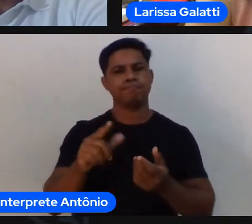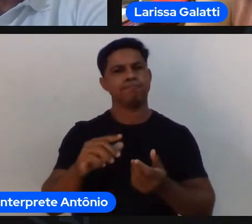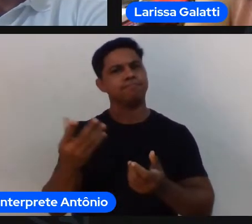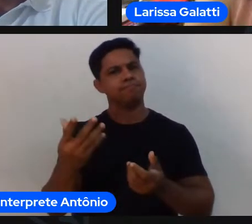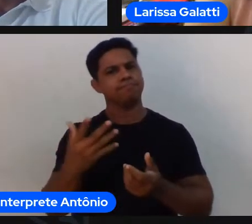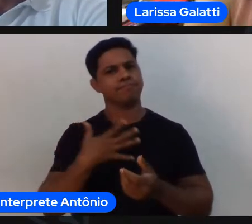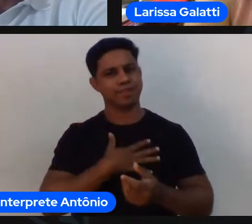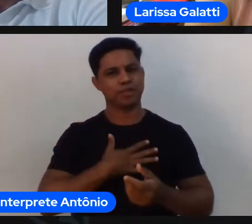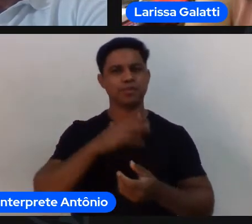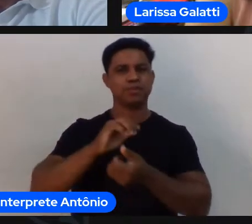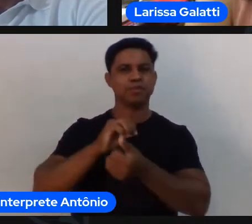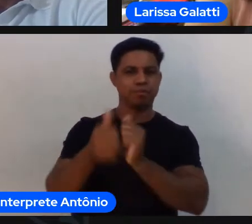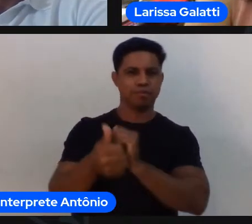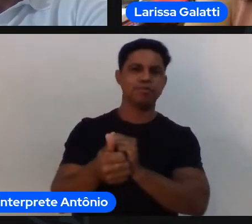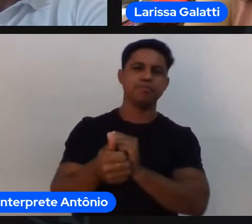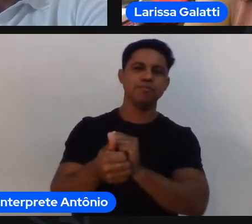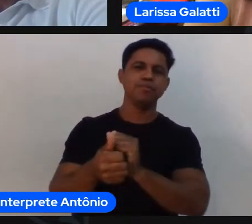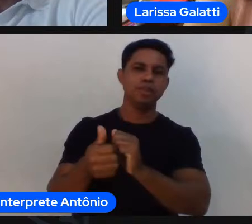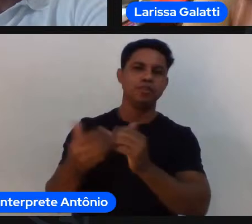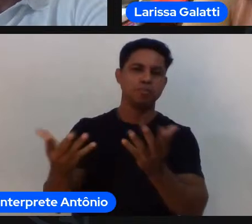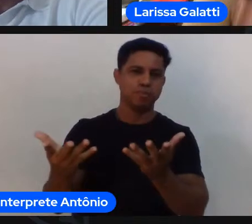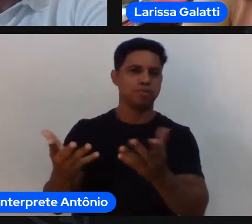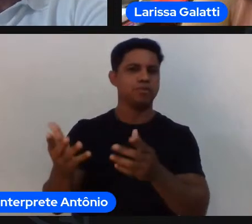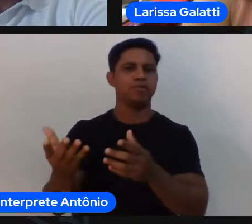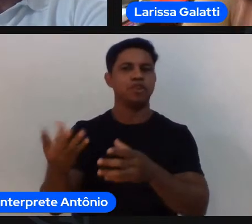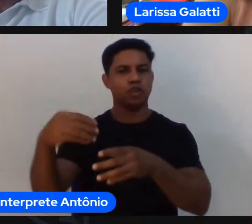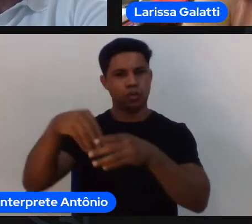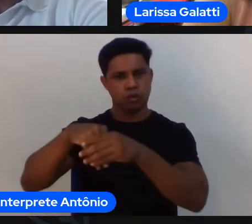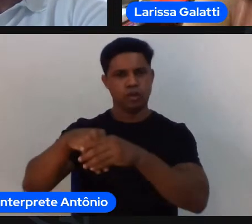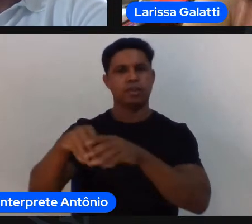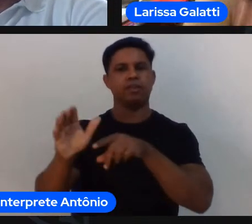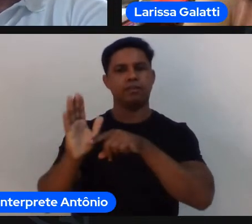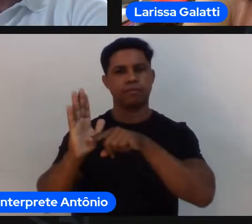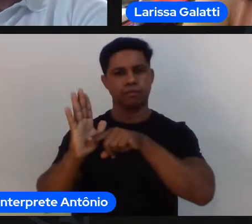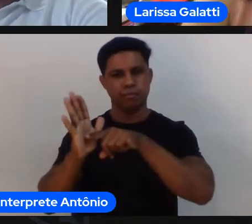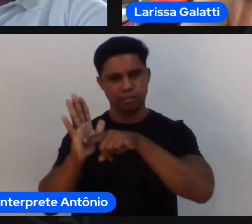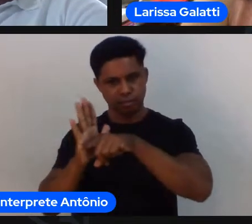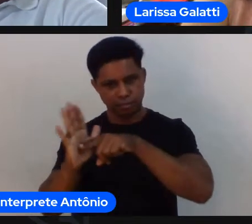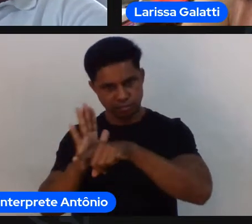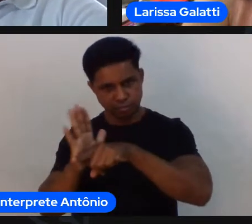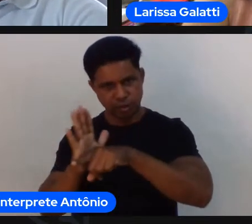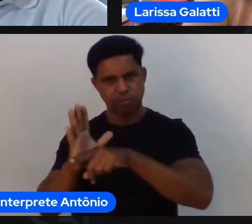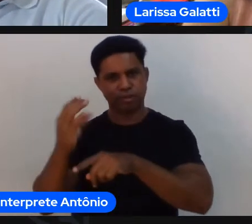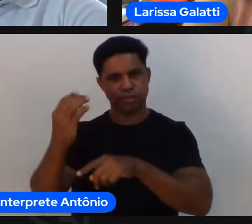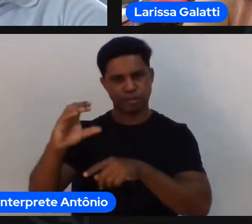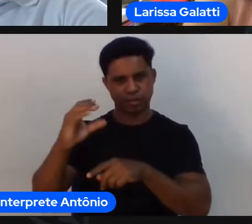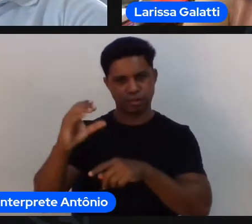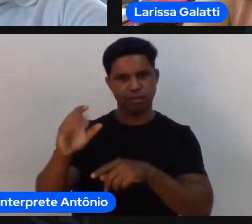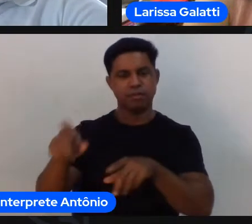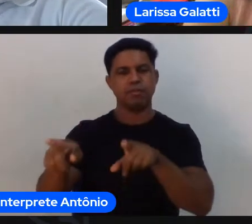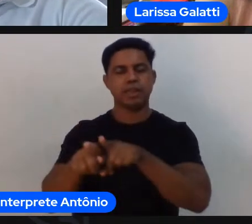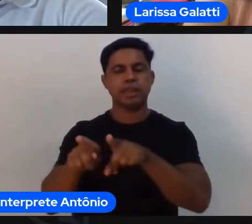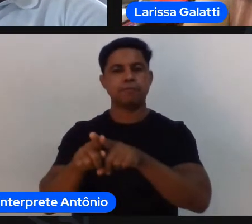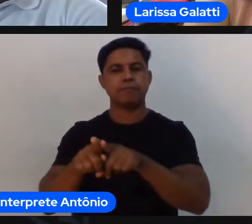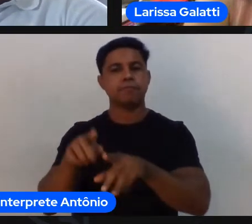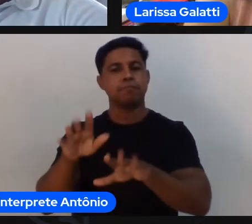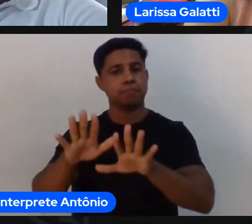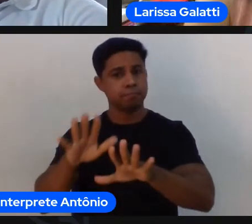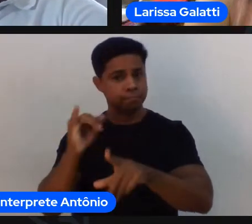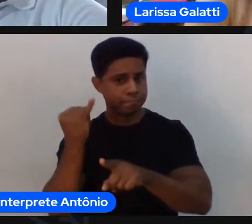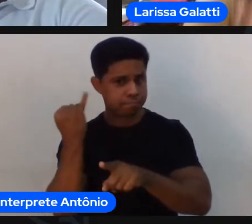portanto eu vejo eu dou muito valor pra ciência mas por que que isso é importante né lembra que eu falei das nossas crenças